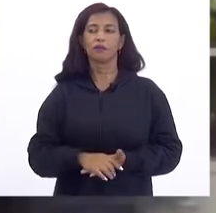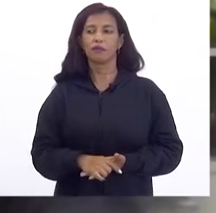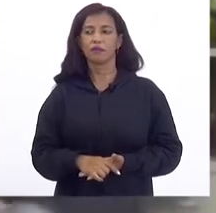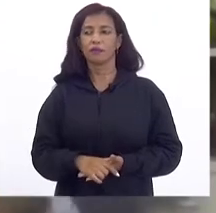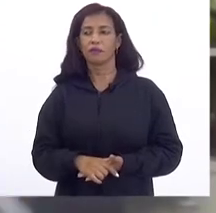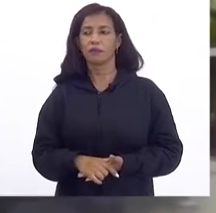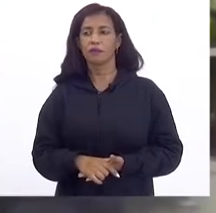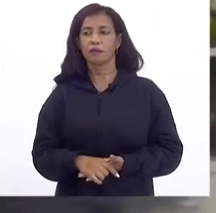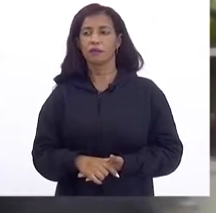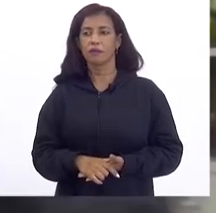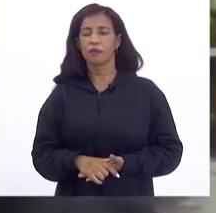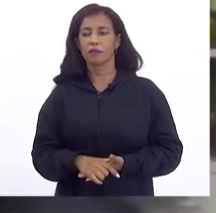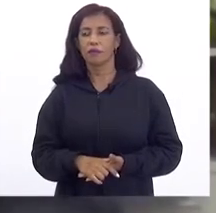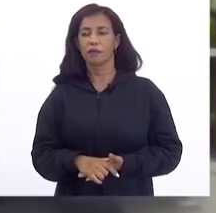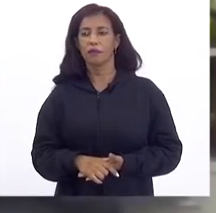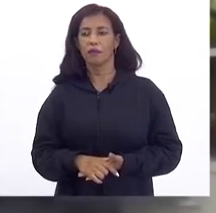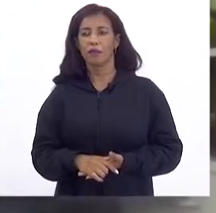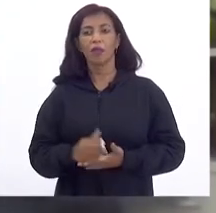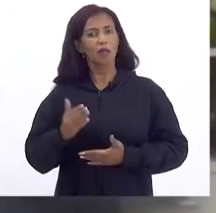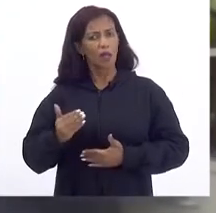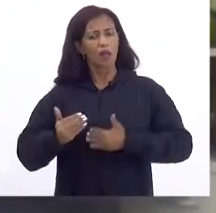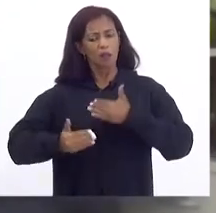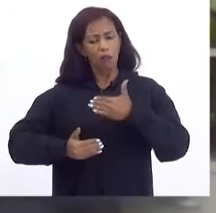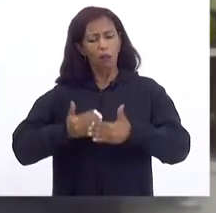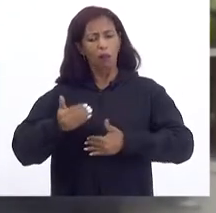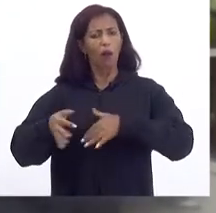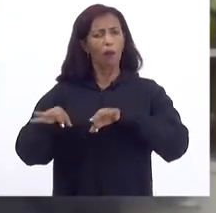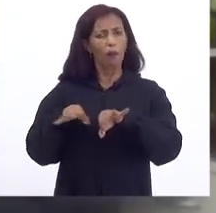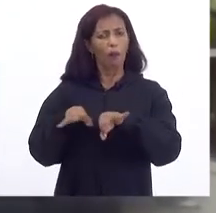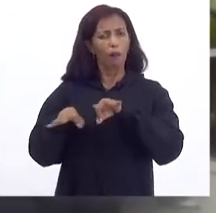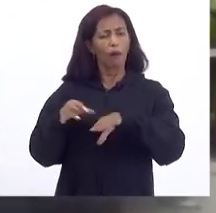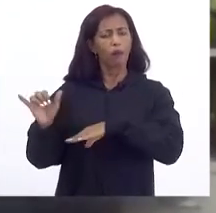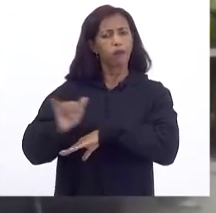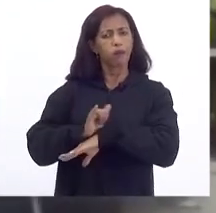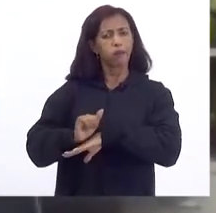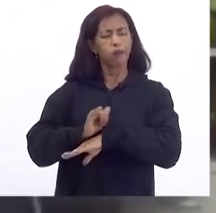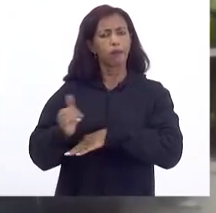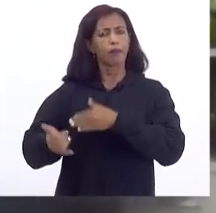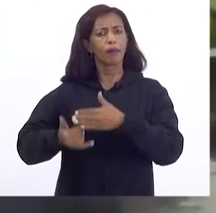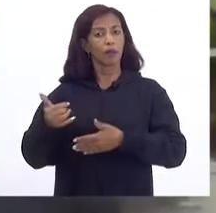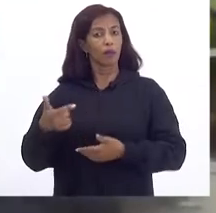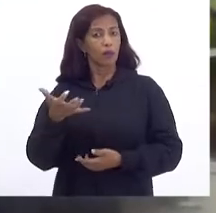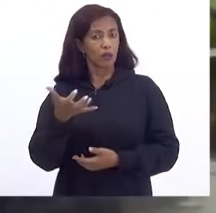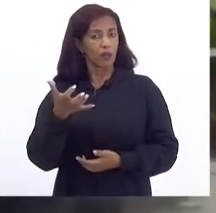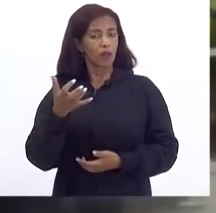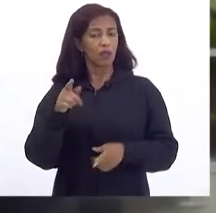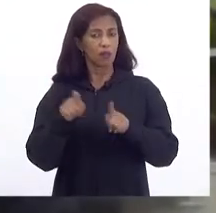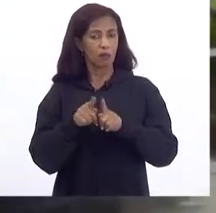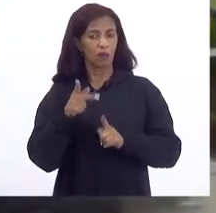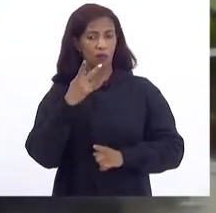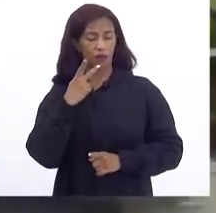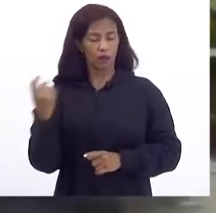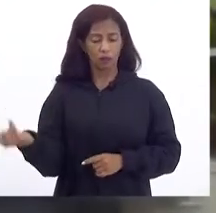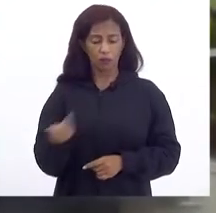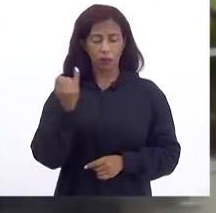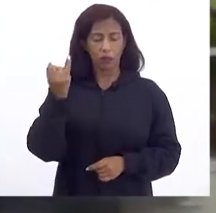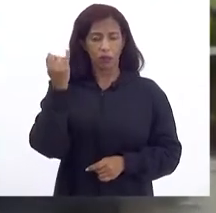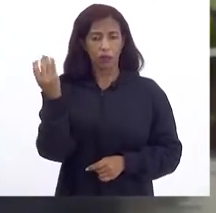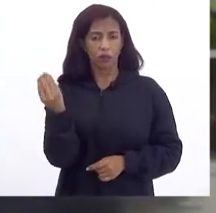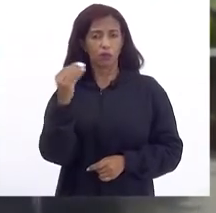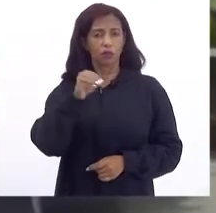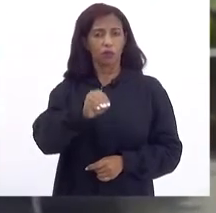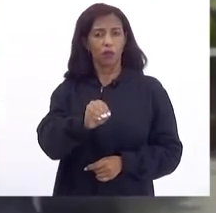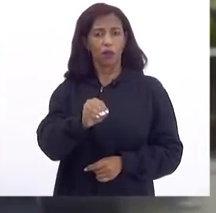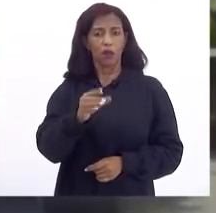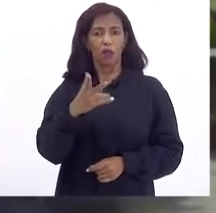Para e passo Andando bem Bem planejado E aí eu gostaria De frisar uma coisa Muito importante Que eu havia